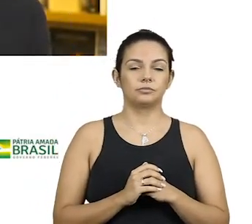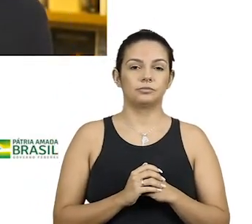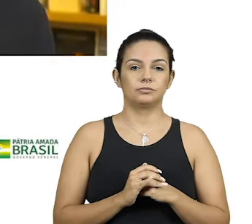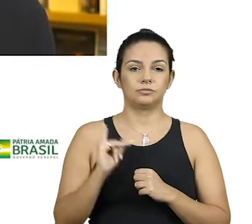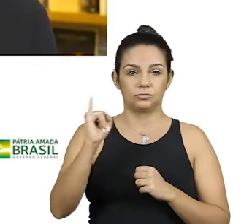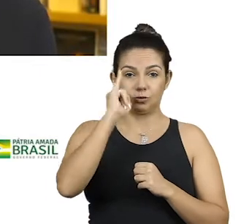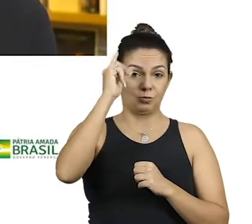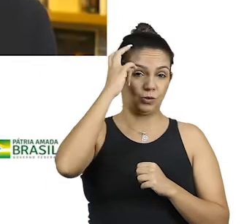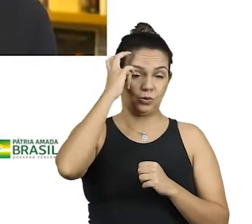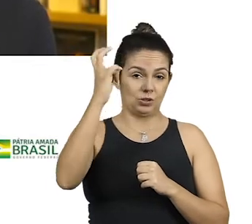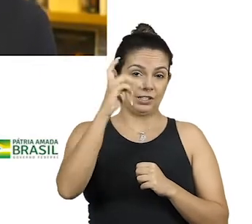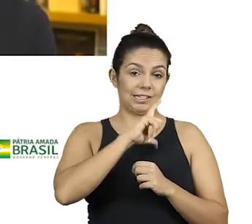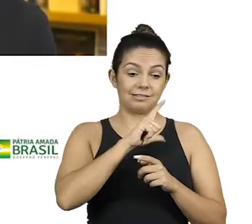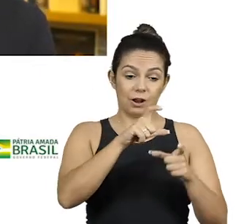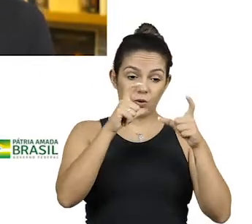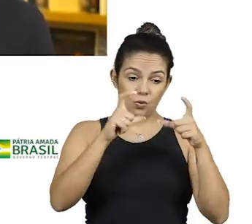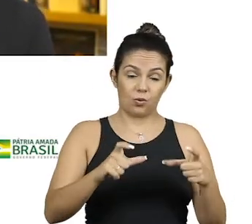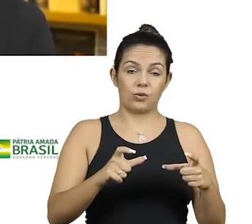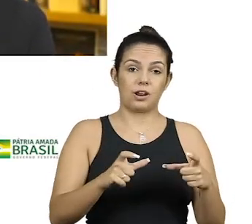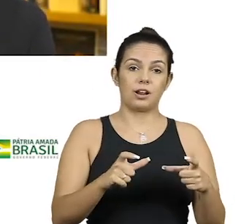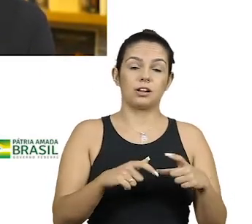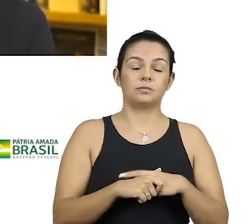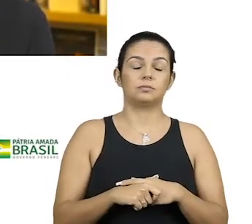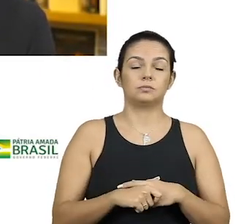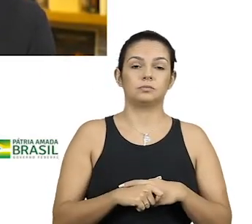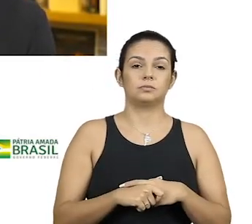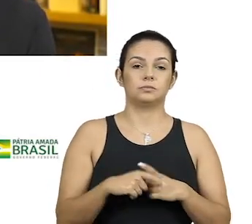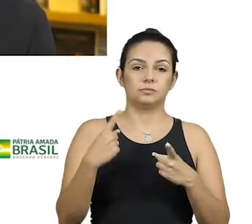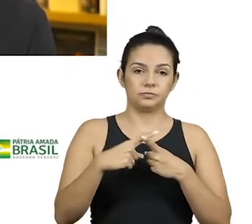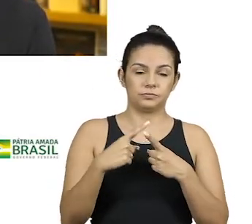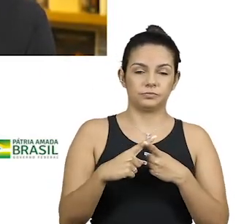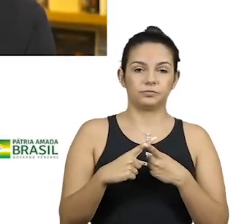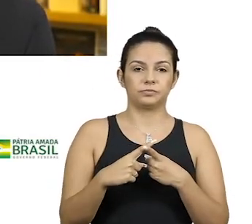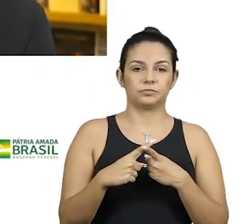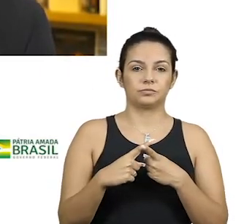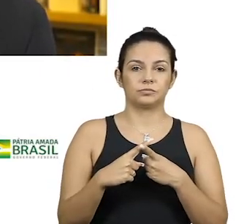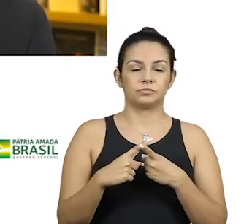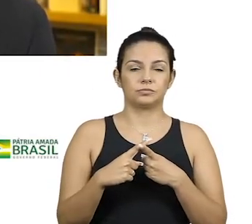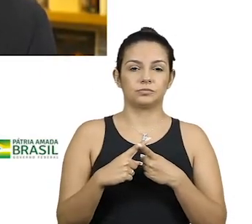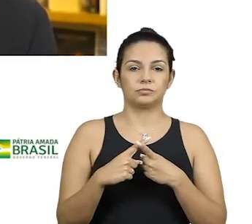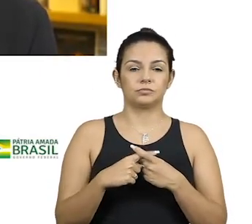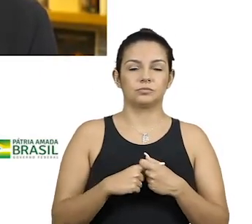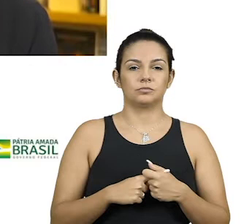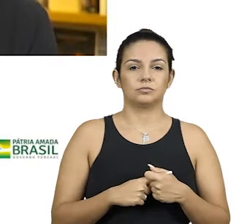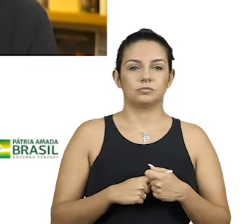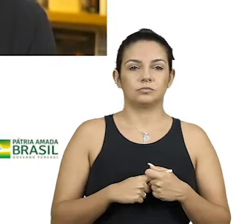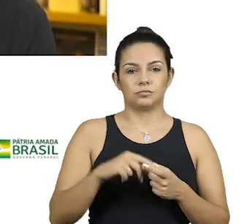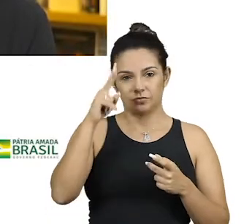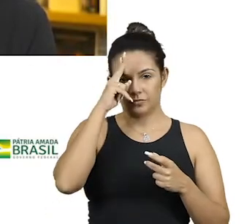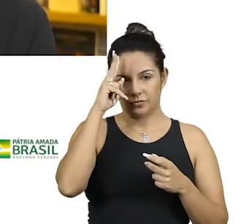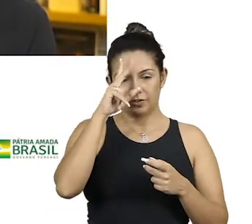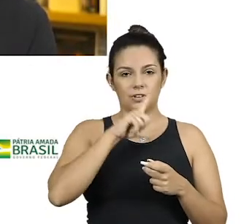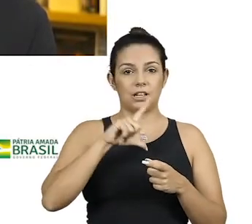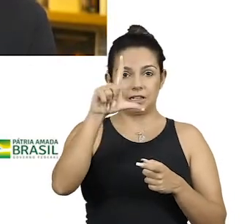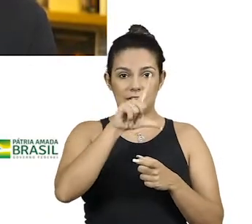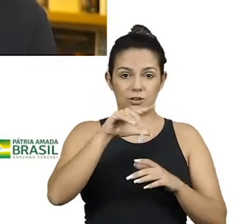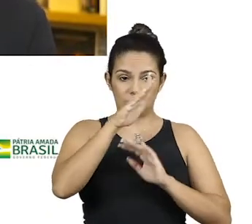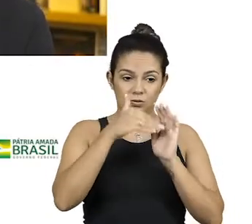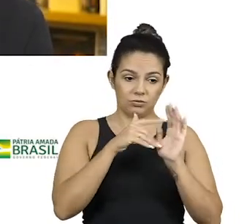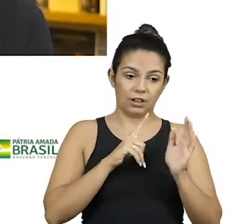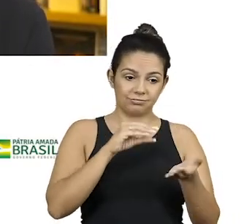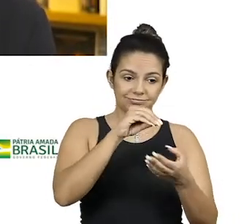turístico que tem ali colocado, porque não só o negócio, como a história e literatura estão tudo ali.